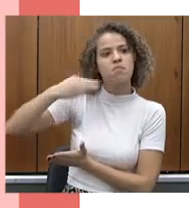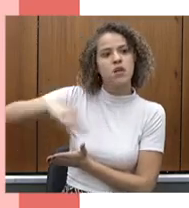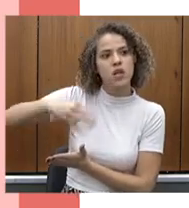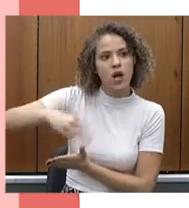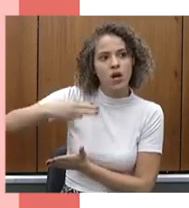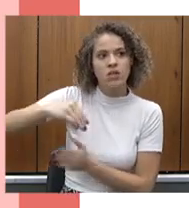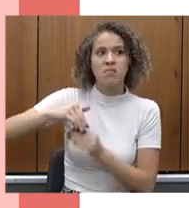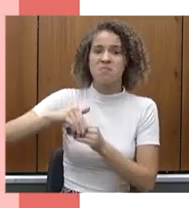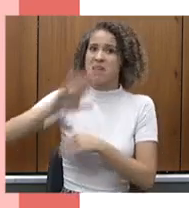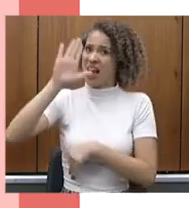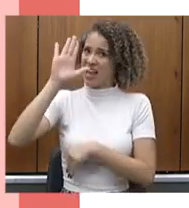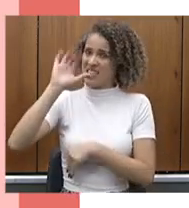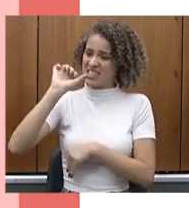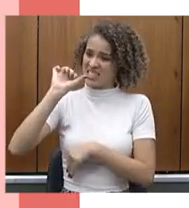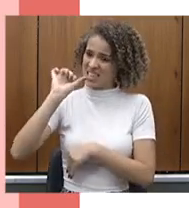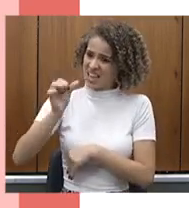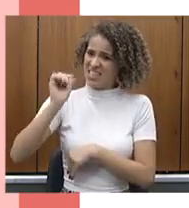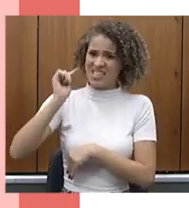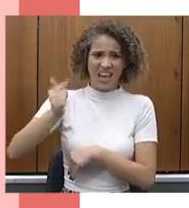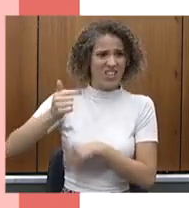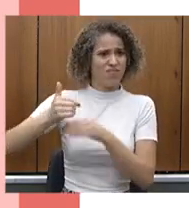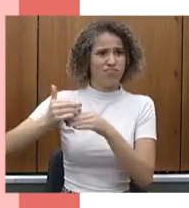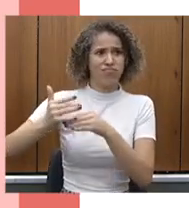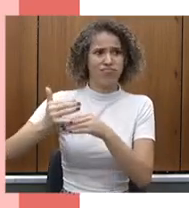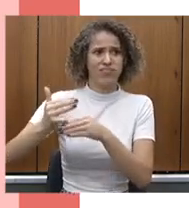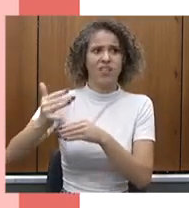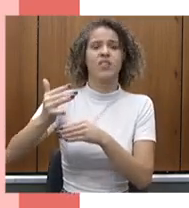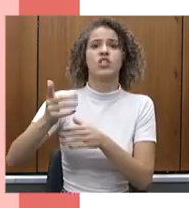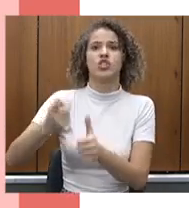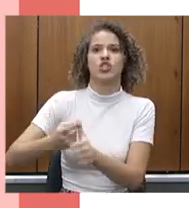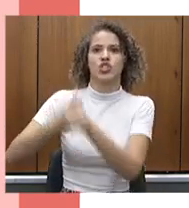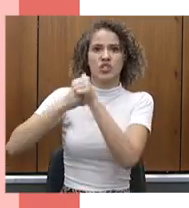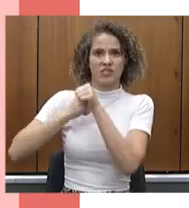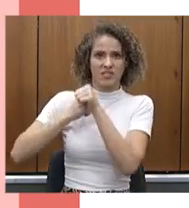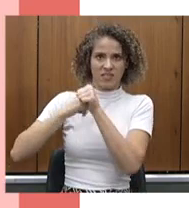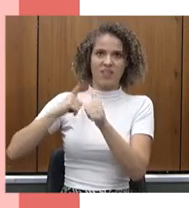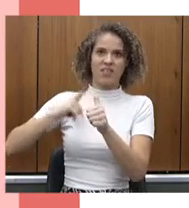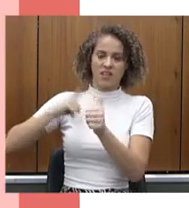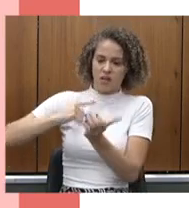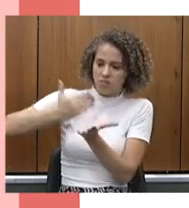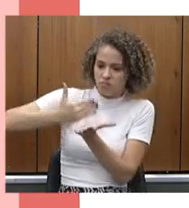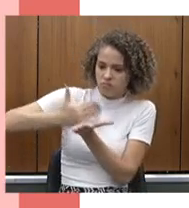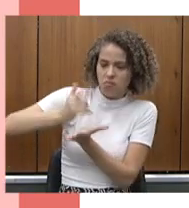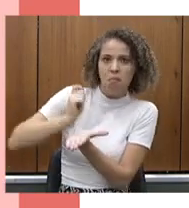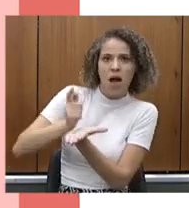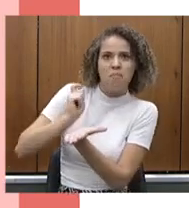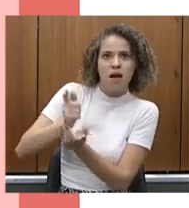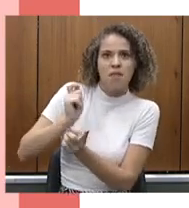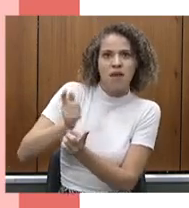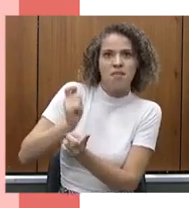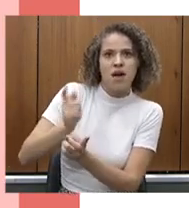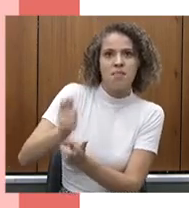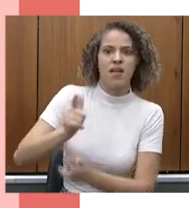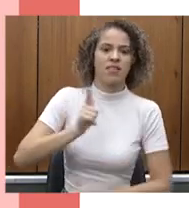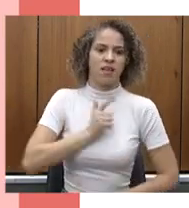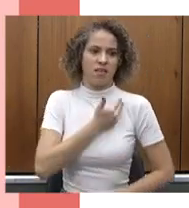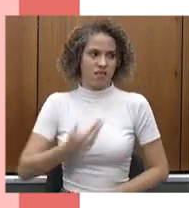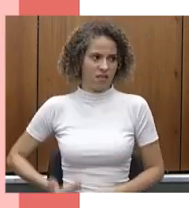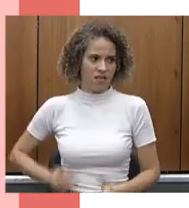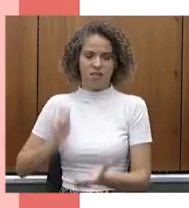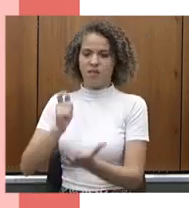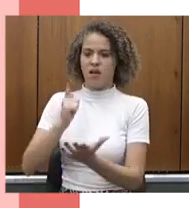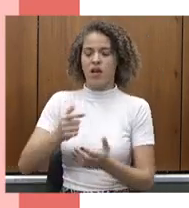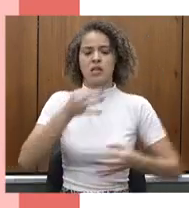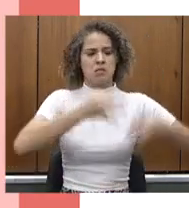mais de 6,7 bilhões de reais de dívida nesse acordo histórico assinado aí com a MM, com os EMS, Tribunal de